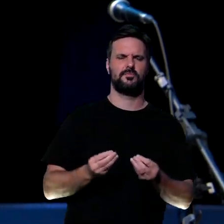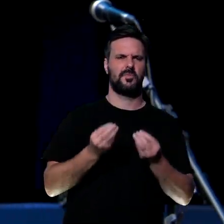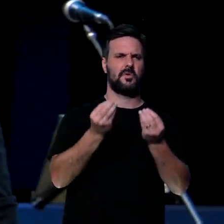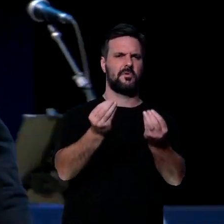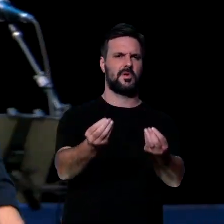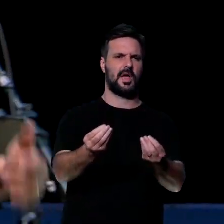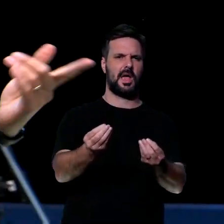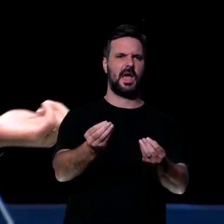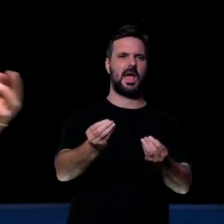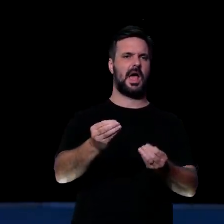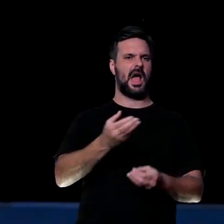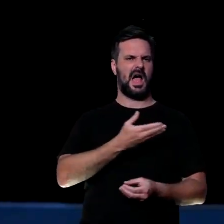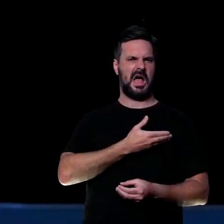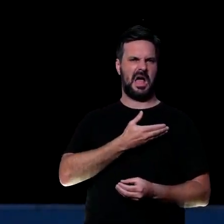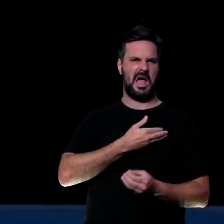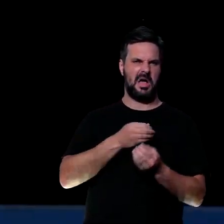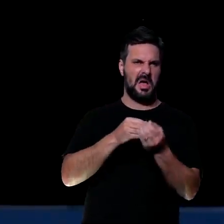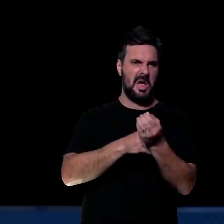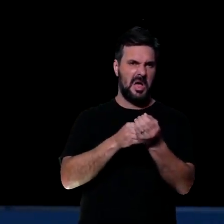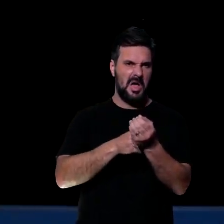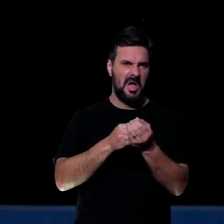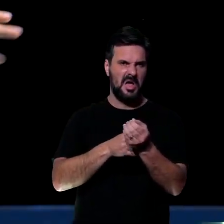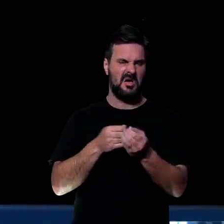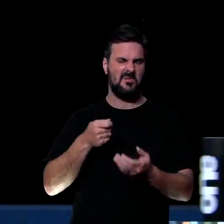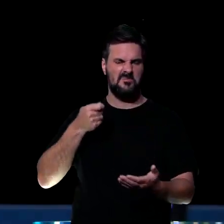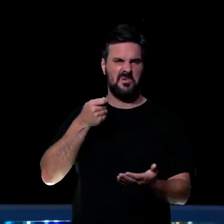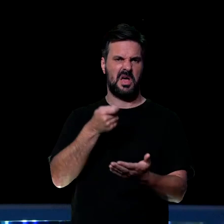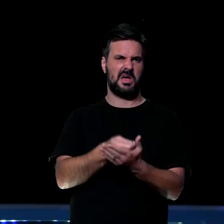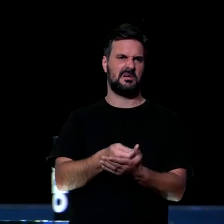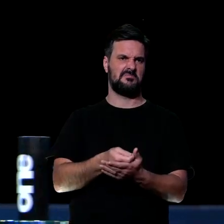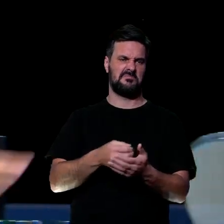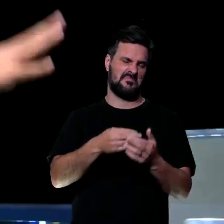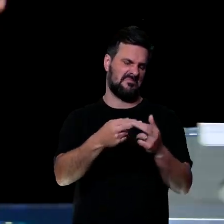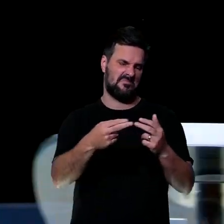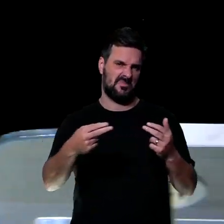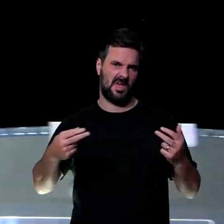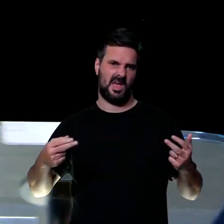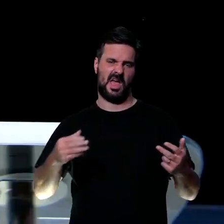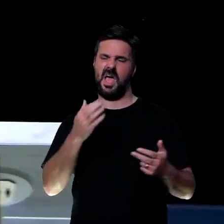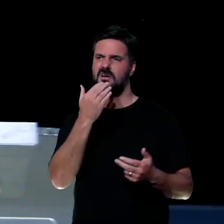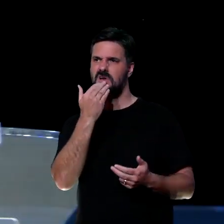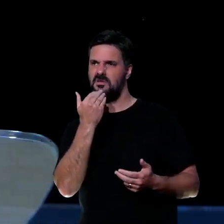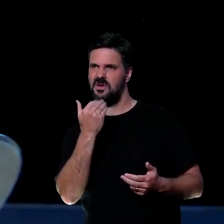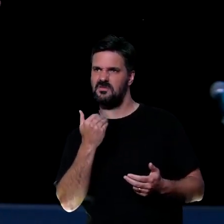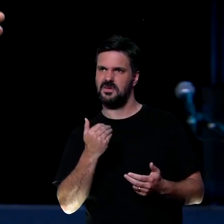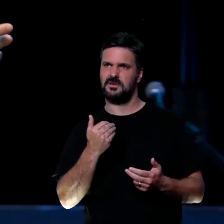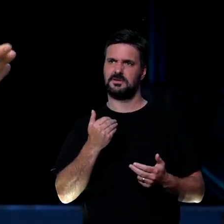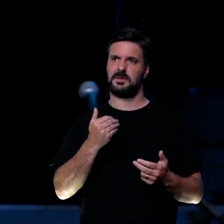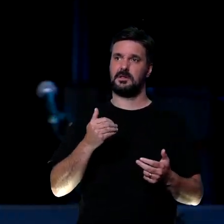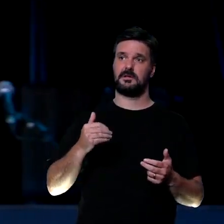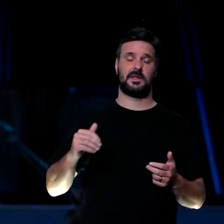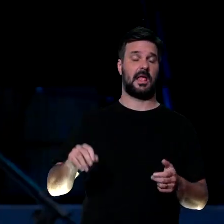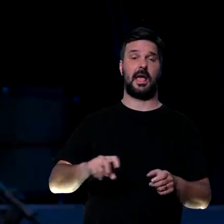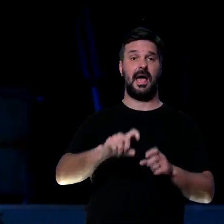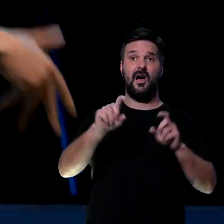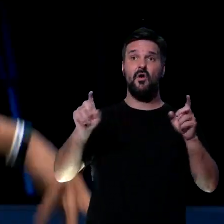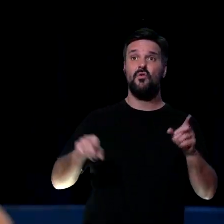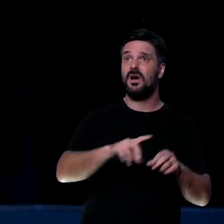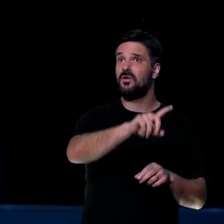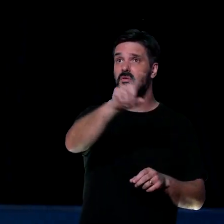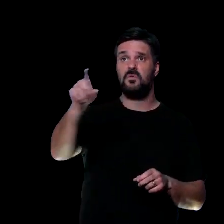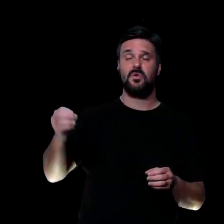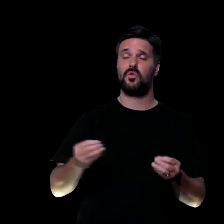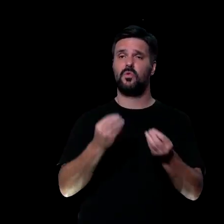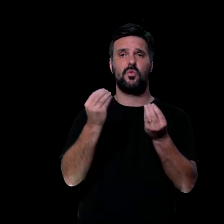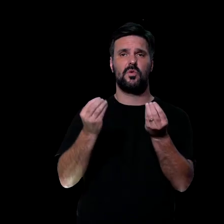do Amigo Secreto, pagar uma conta, aproveita, vai lá e já janta, já. Você vai no shopping, você espera que prestem